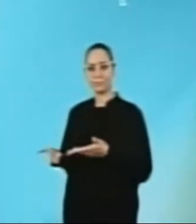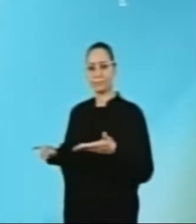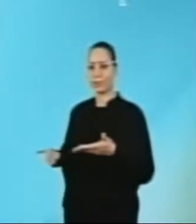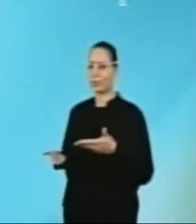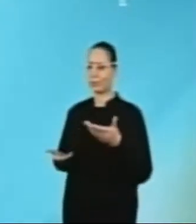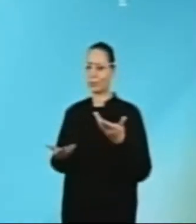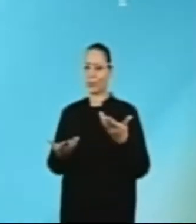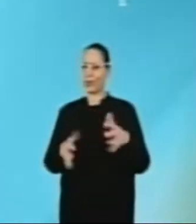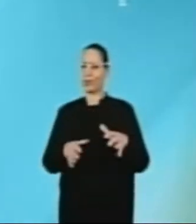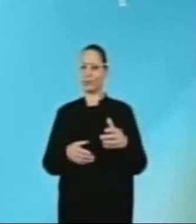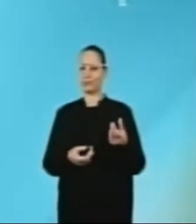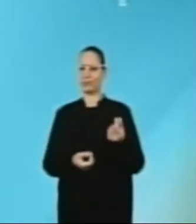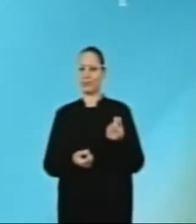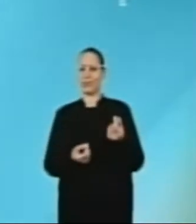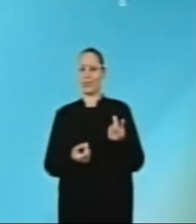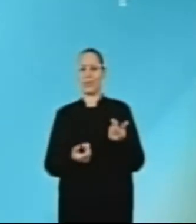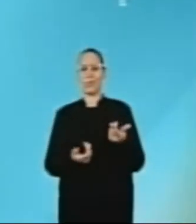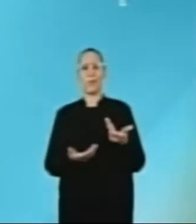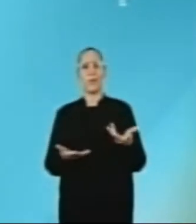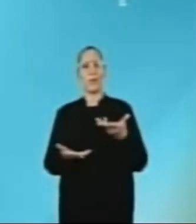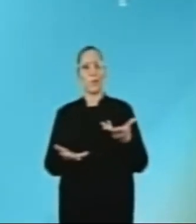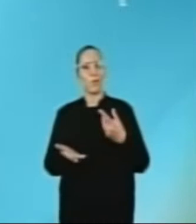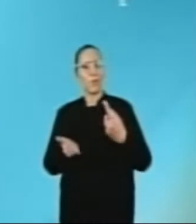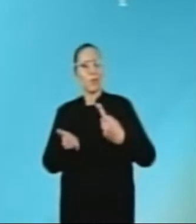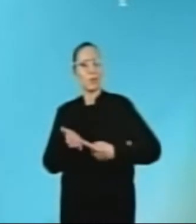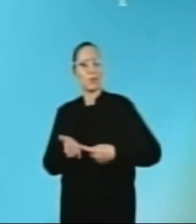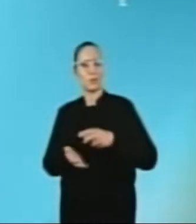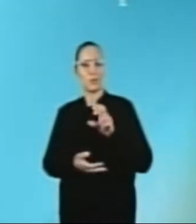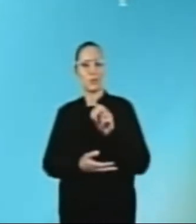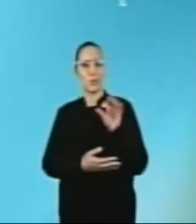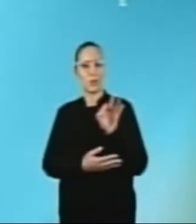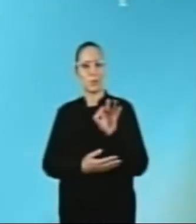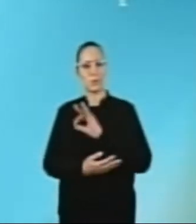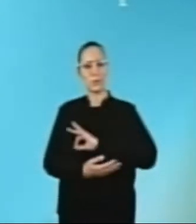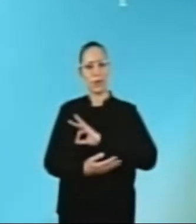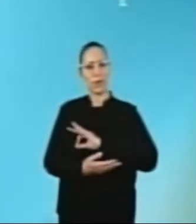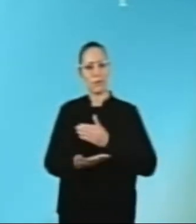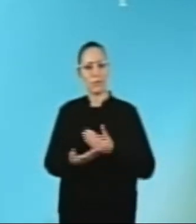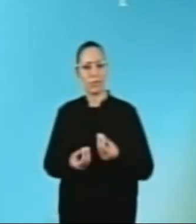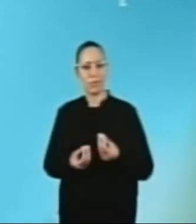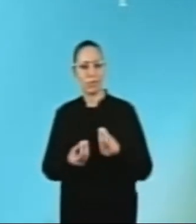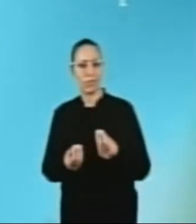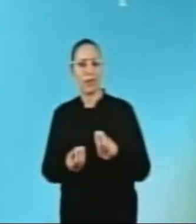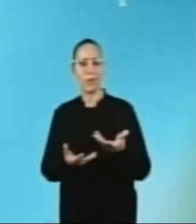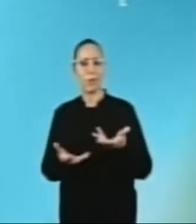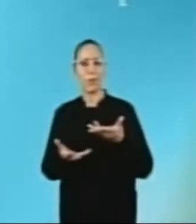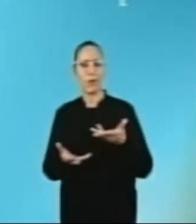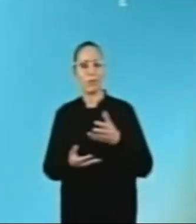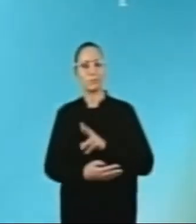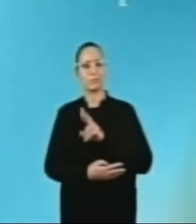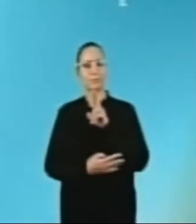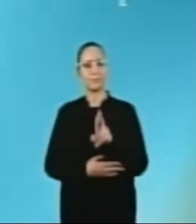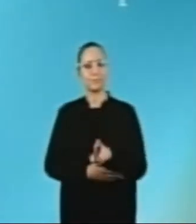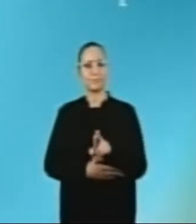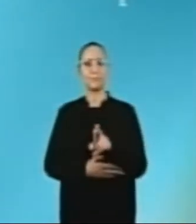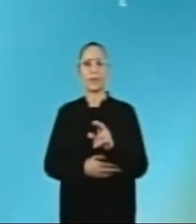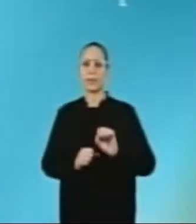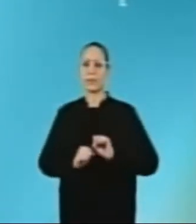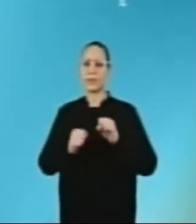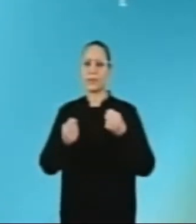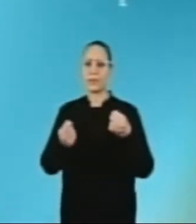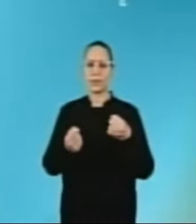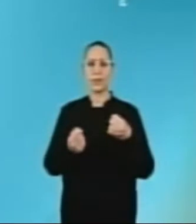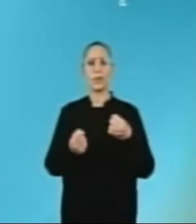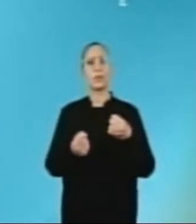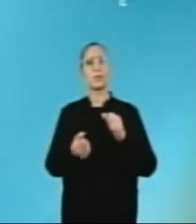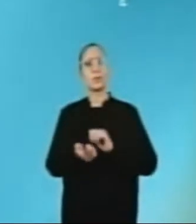Daiana Luz, não busco dinheiro na política. Meu compromisso público é doar 50% do meu salário. Sou diretora da Expo Baixos, quero ser a tua representante e